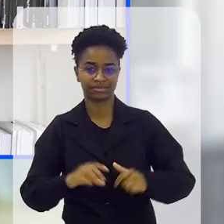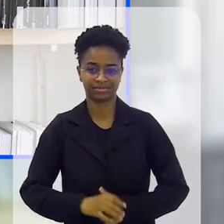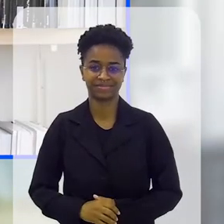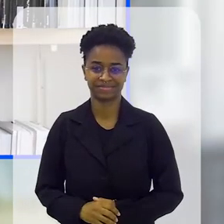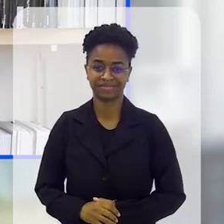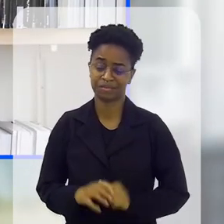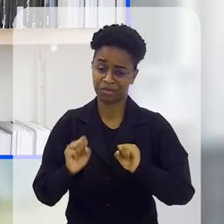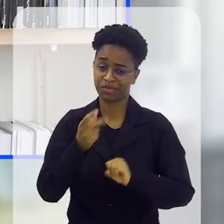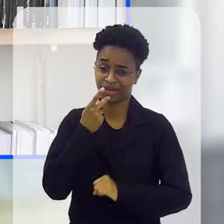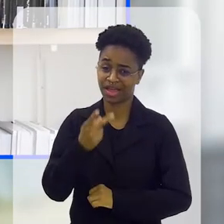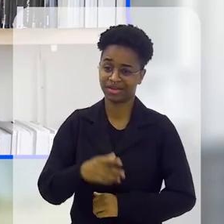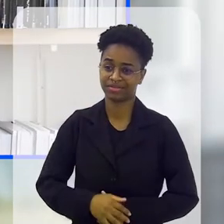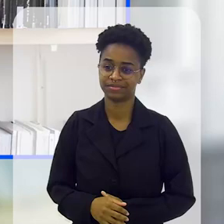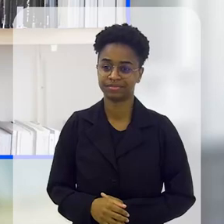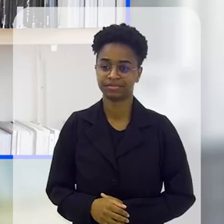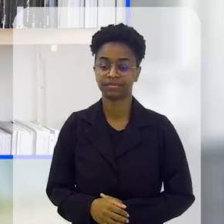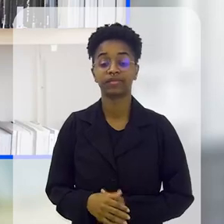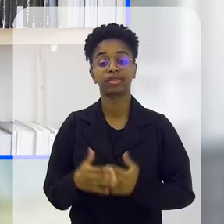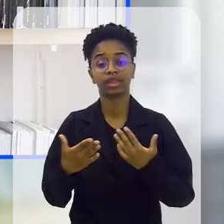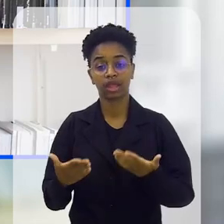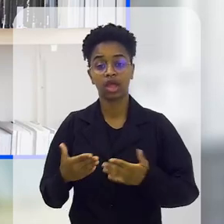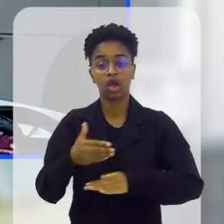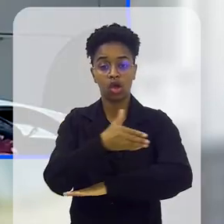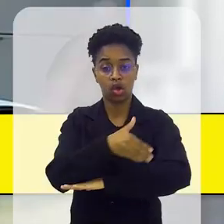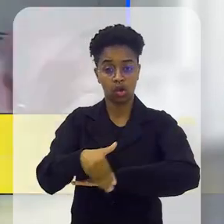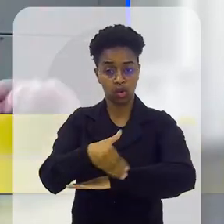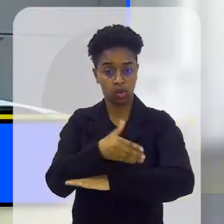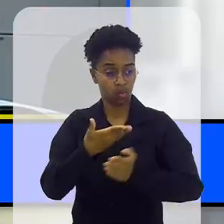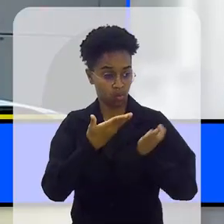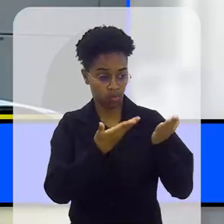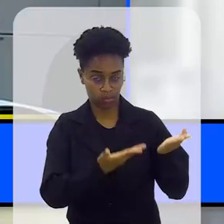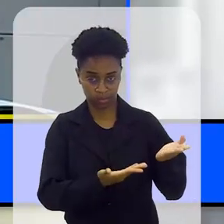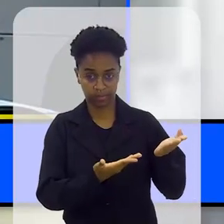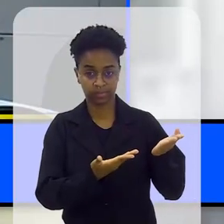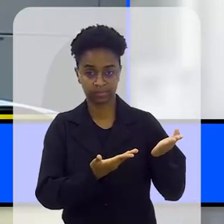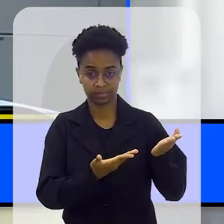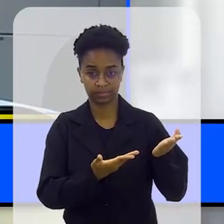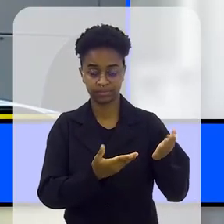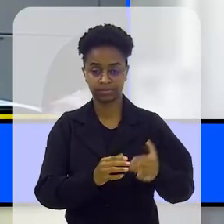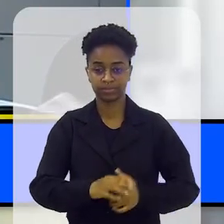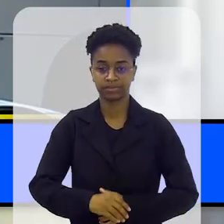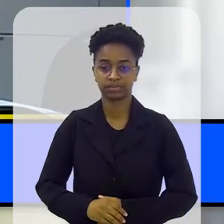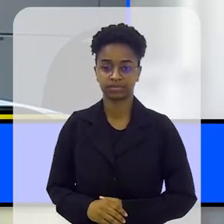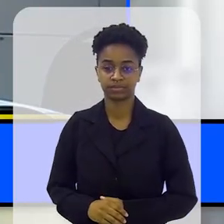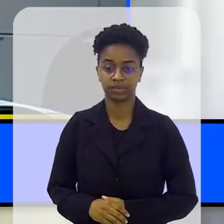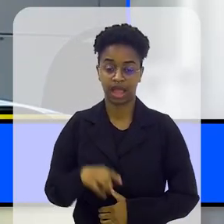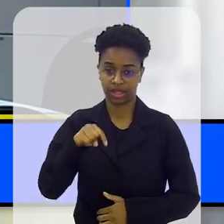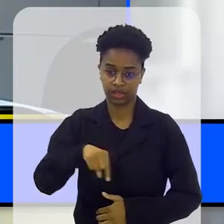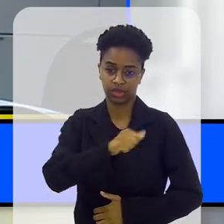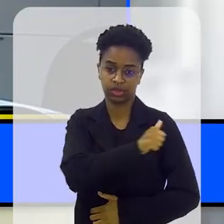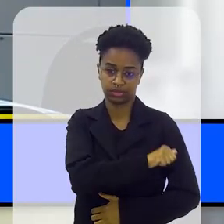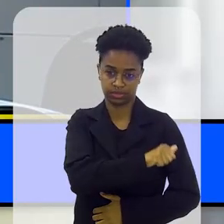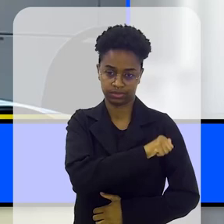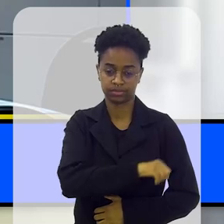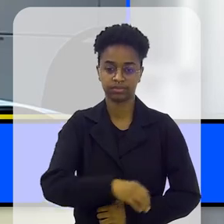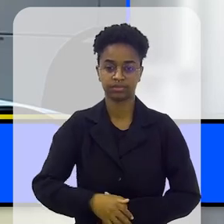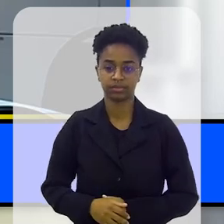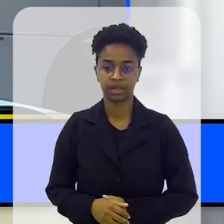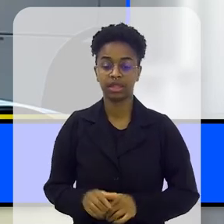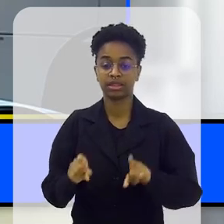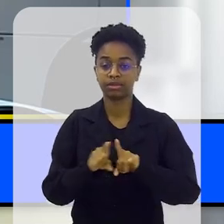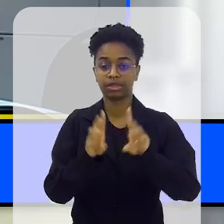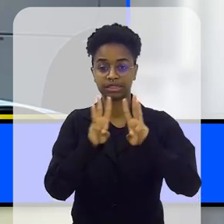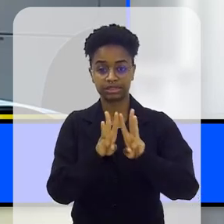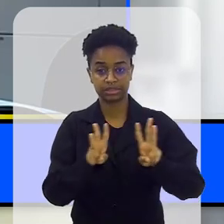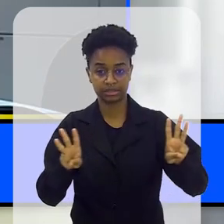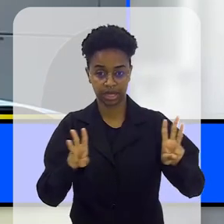a tarjazinha também bonitinha, pode falar por favor. É, nós estamos na rua Pedro Guedes, 44 Maracanã, aqui no Rio de